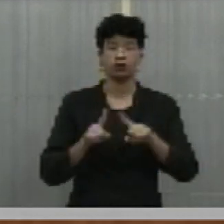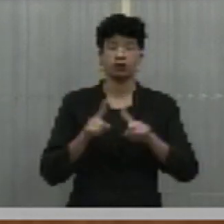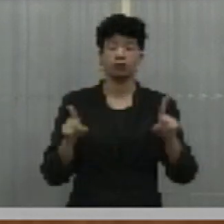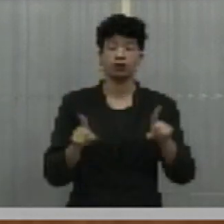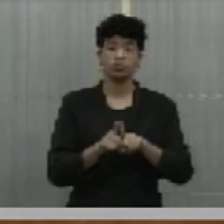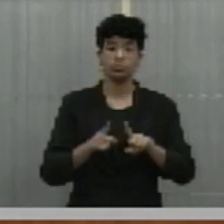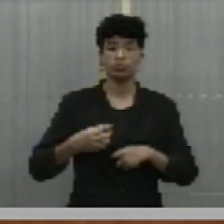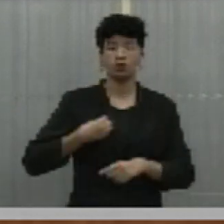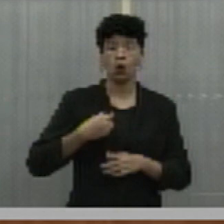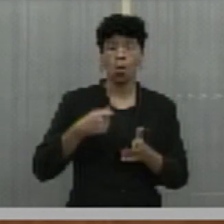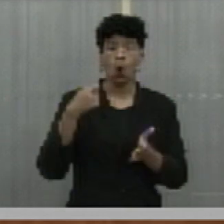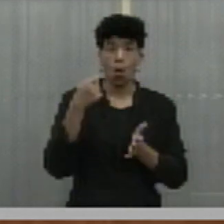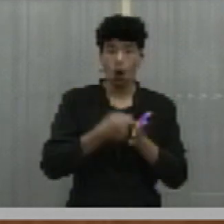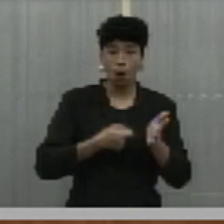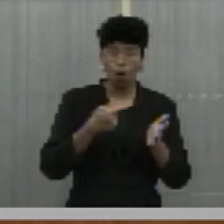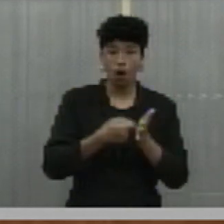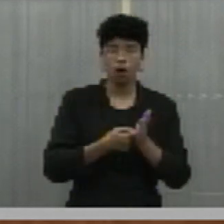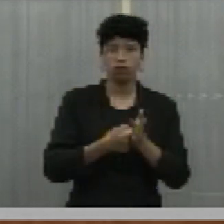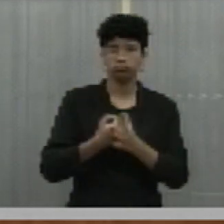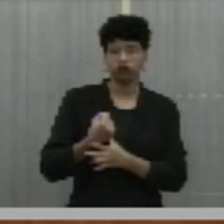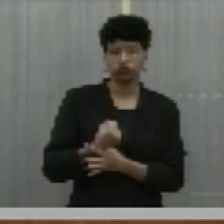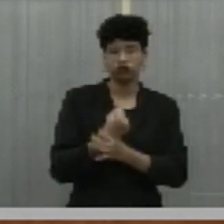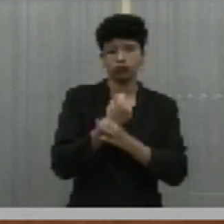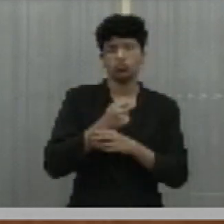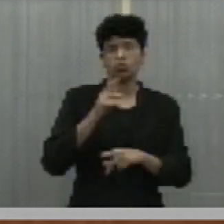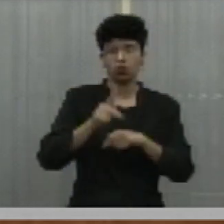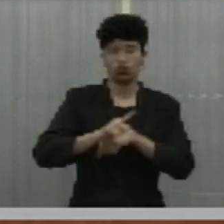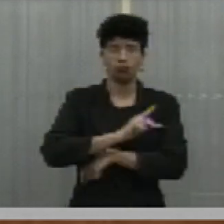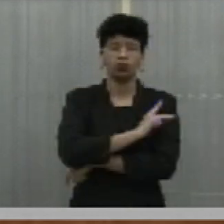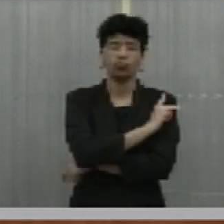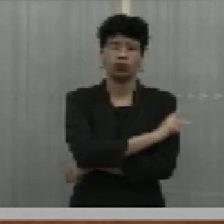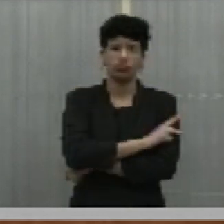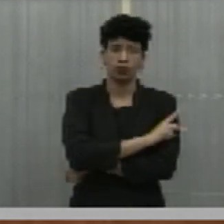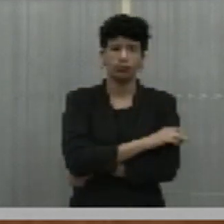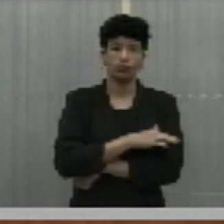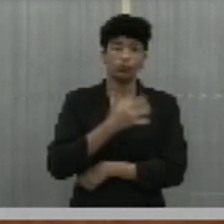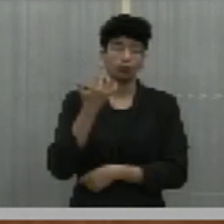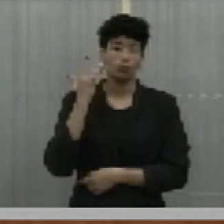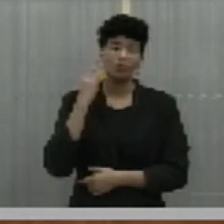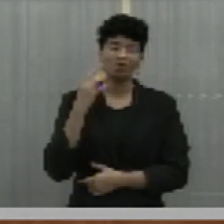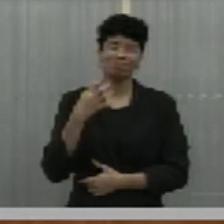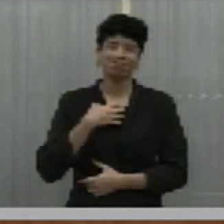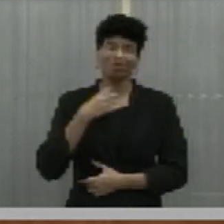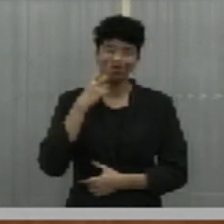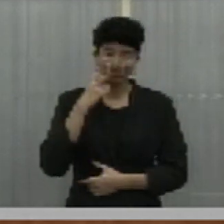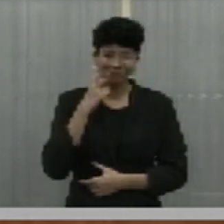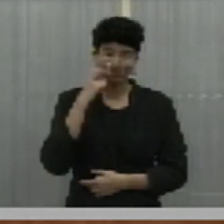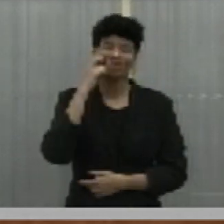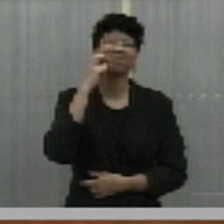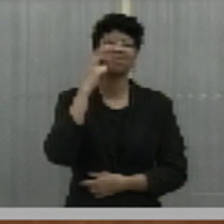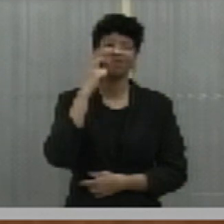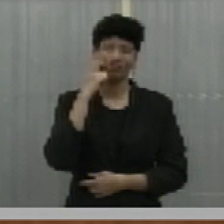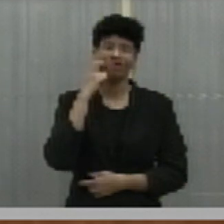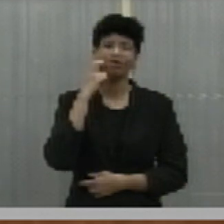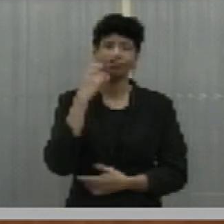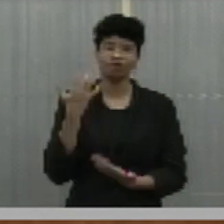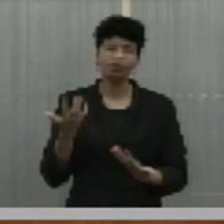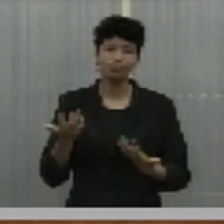temos aqui a obrigação de defender o povo do Piauí. Eu acho vergonhosa ter uma